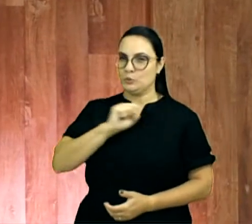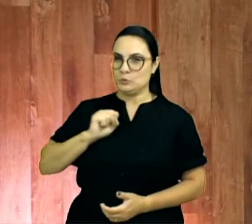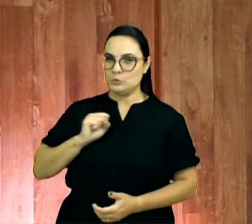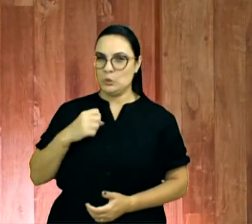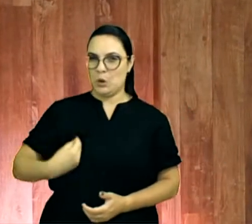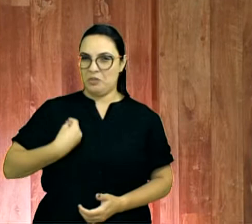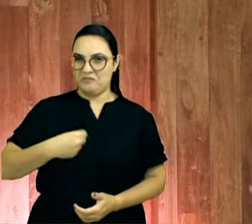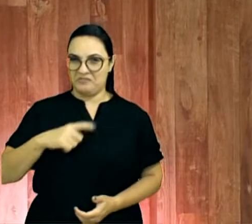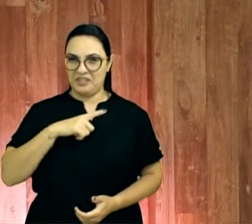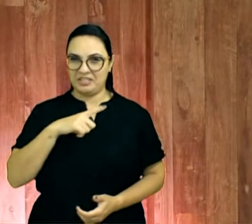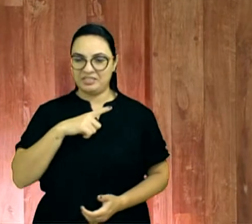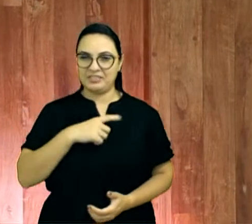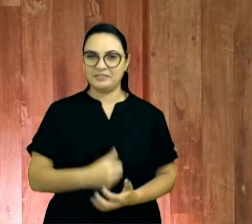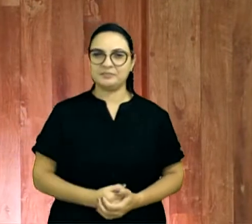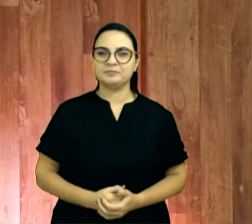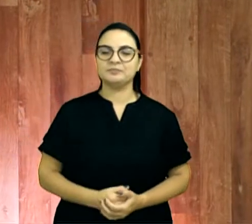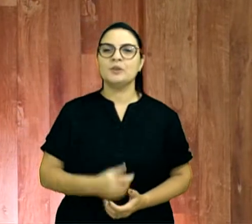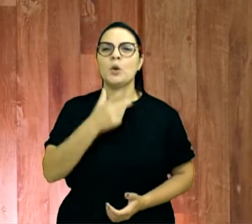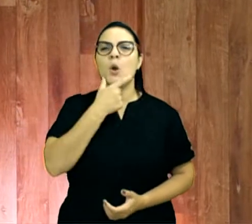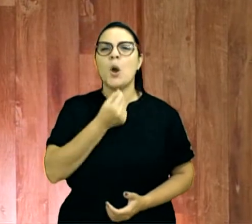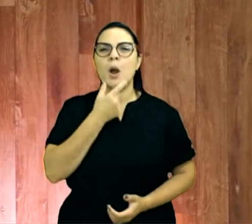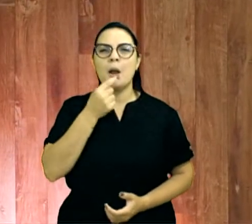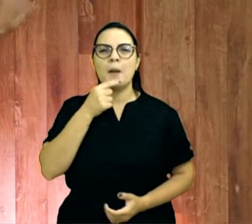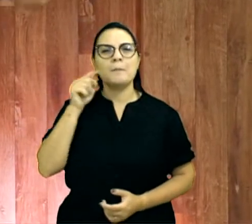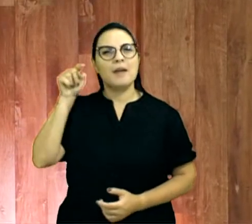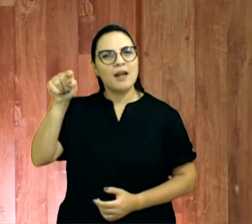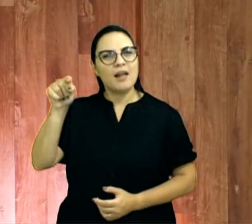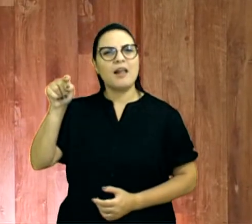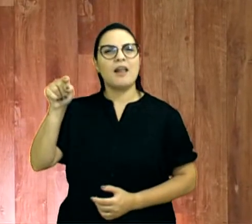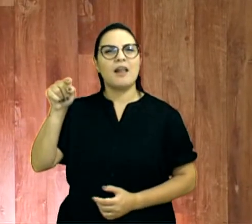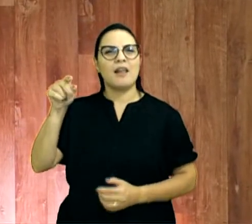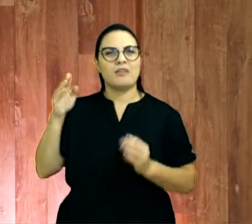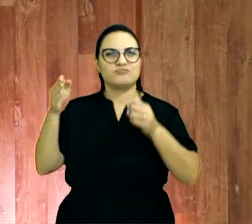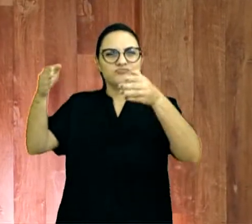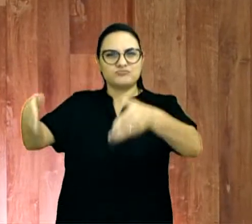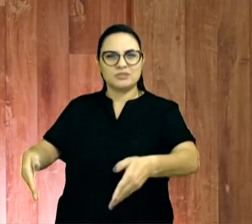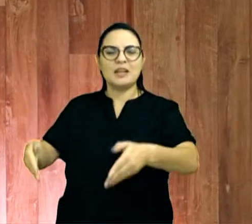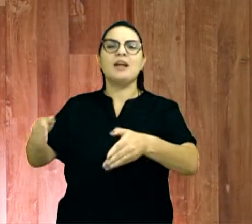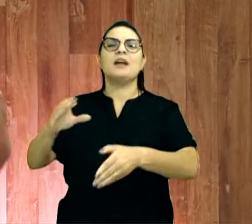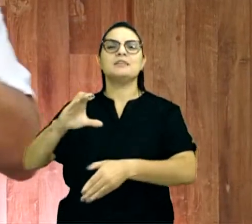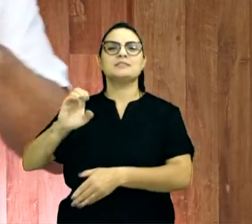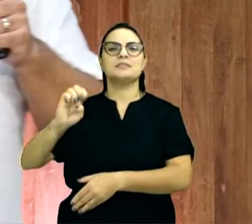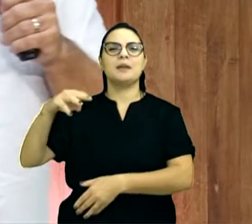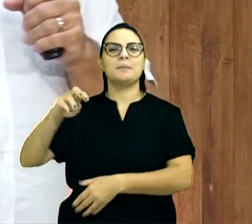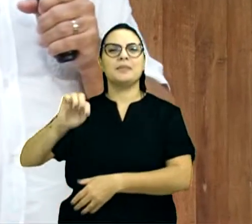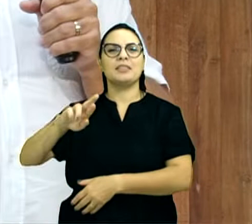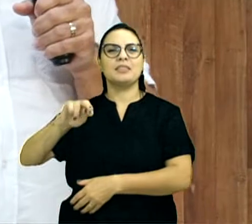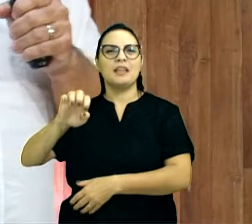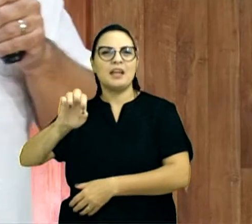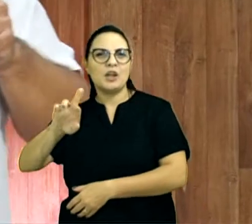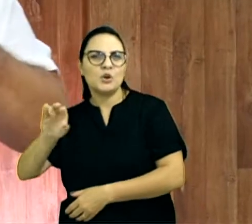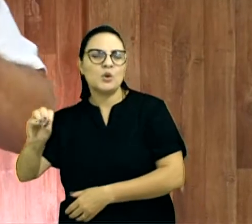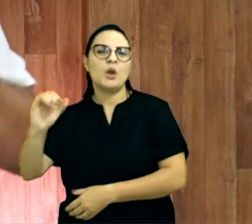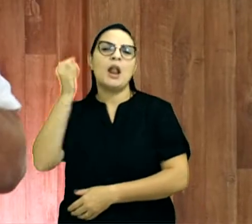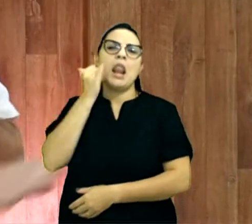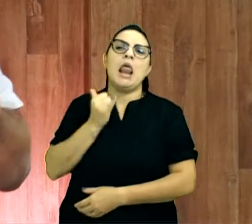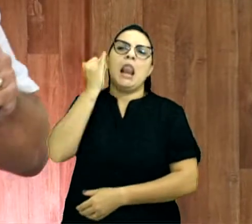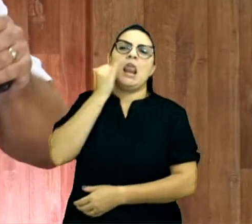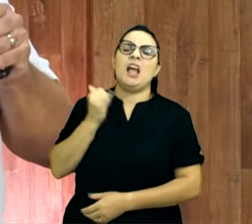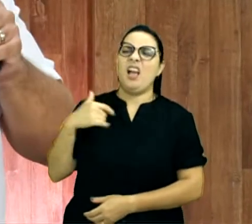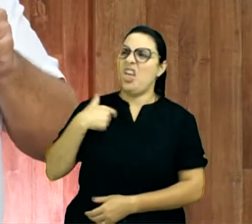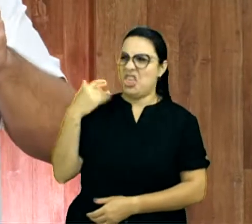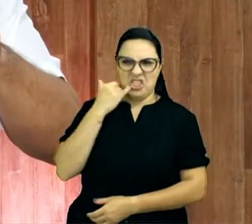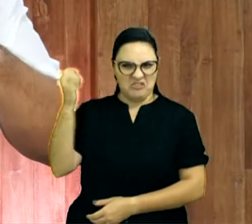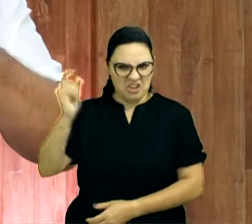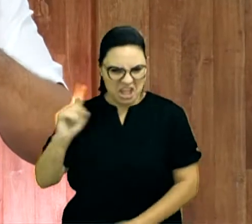um agente funerário começou a ligar para ele, para vender, vender loco, essas coisas, e ele não atendia mais, foi, sai,